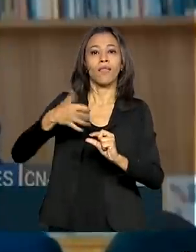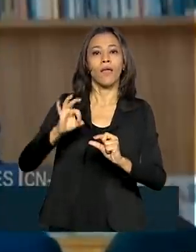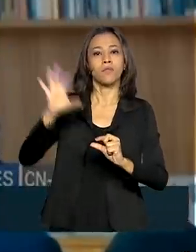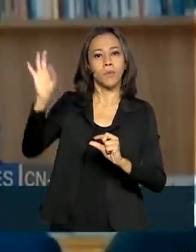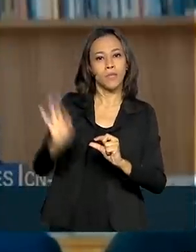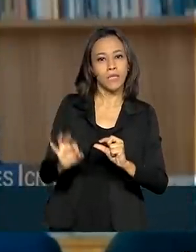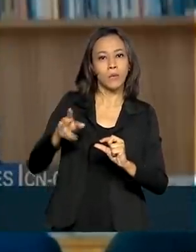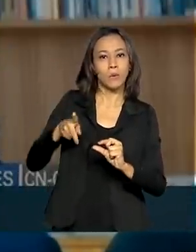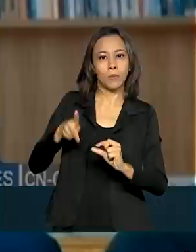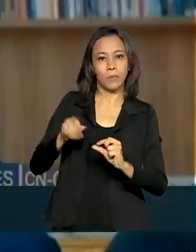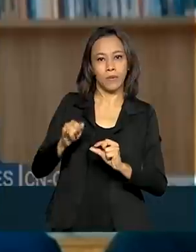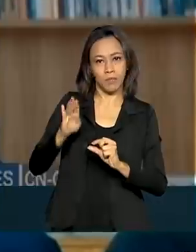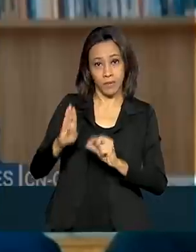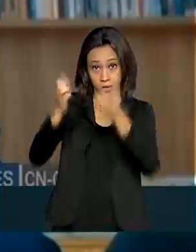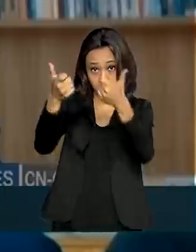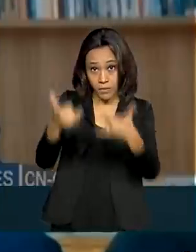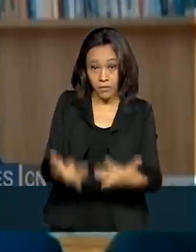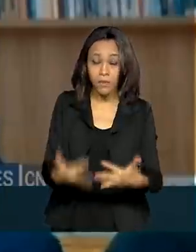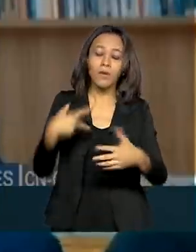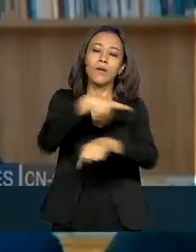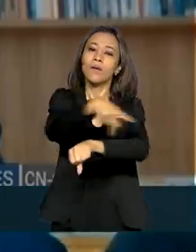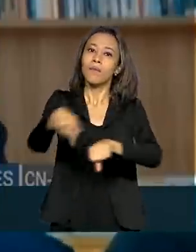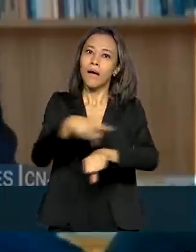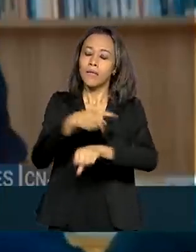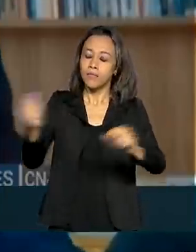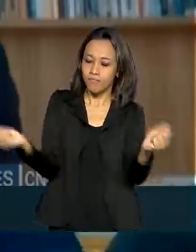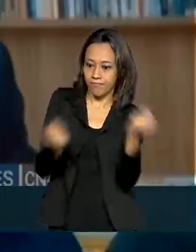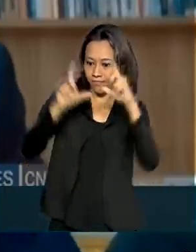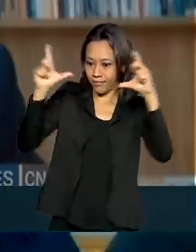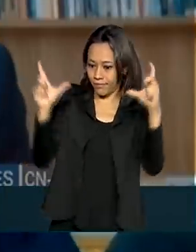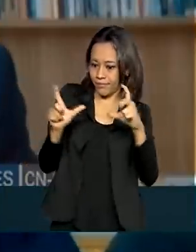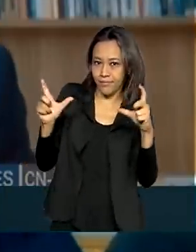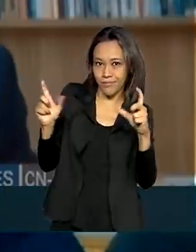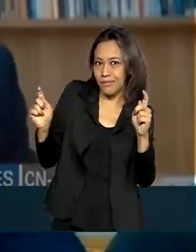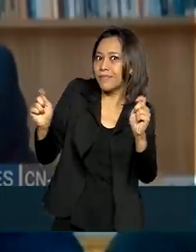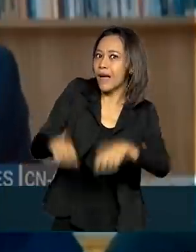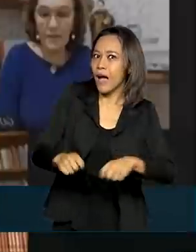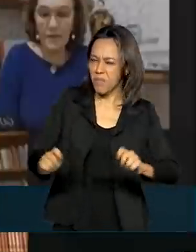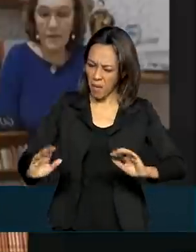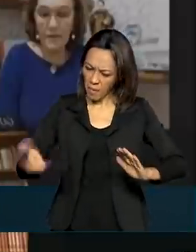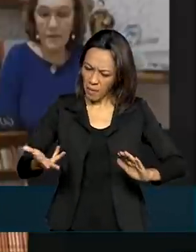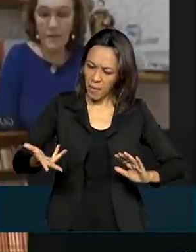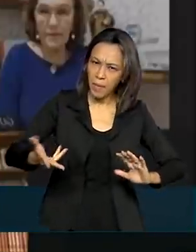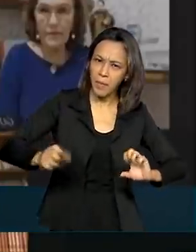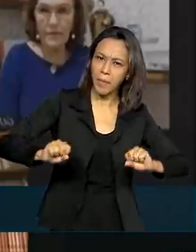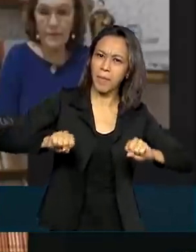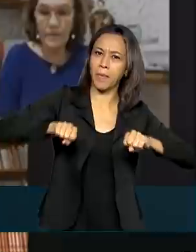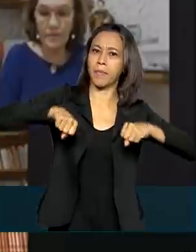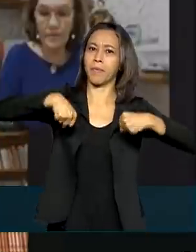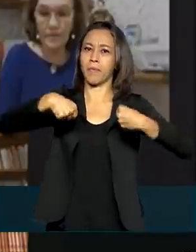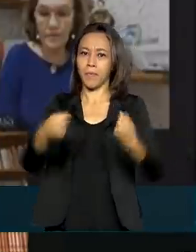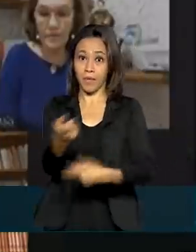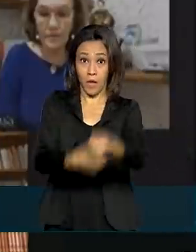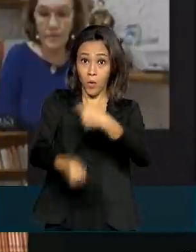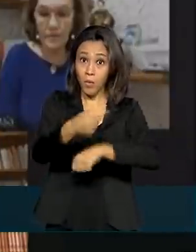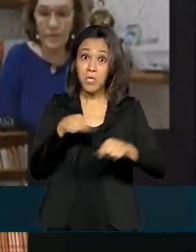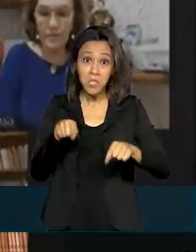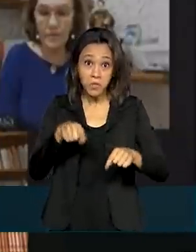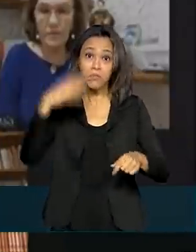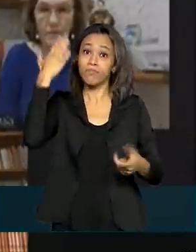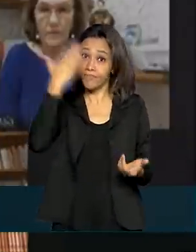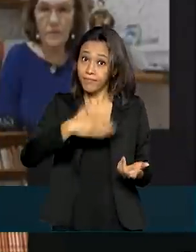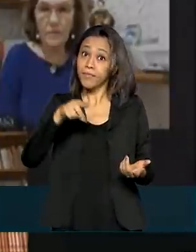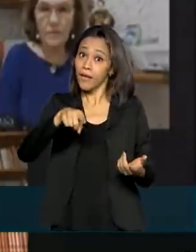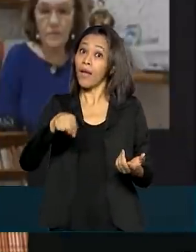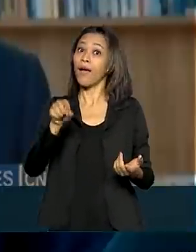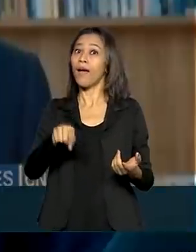da pandemia, destacou que o país pode surpreender a todos com uma retomada rápida, o que os economistas chamam de crescimento